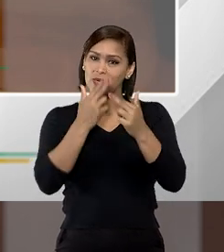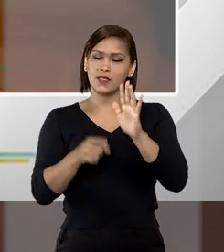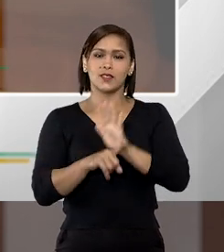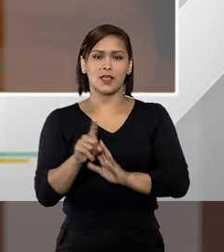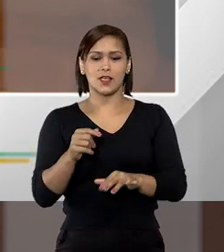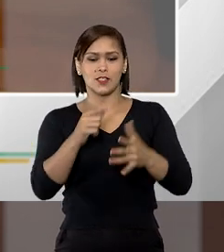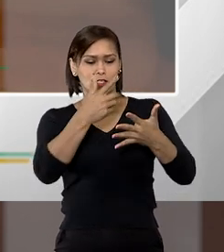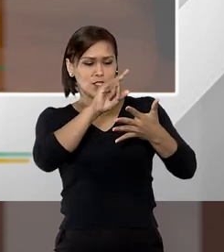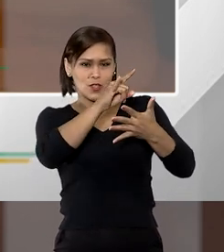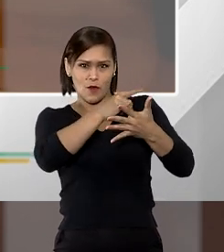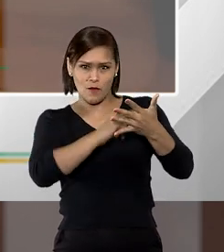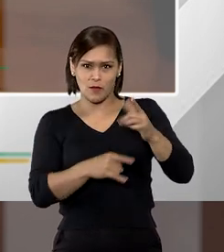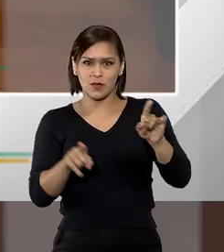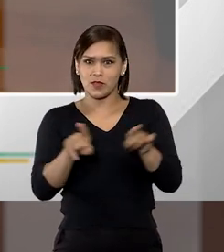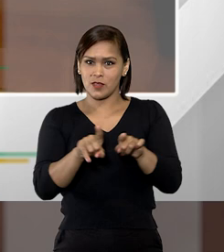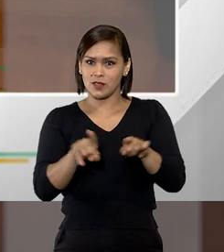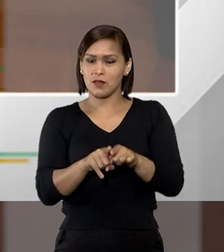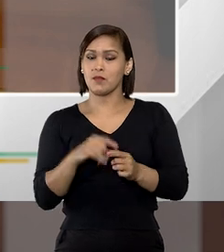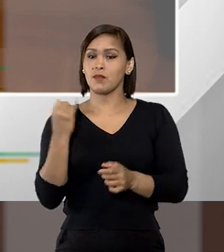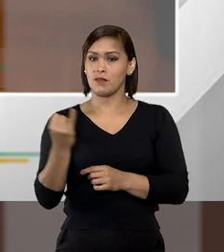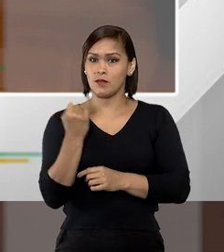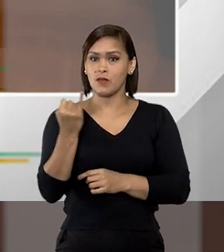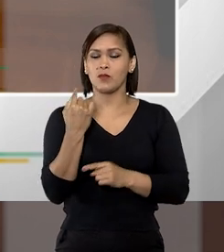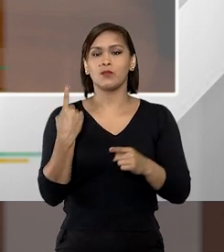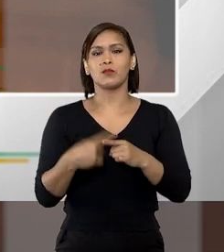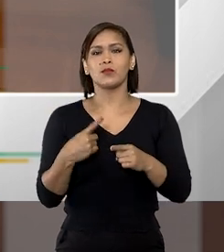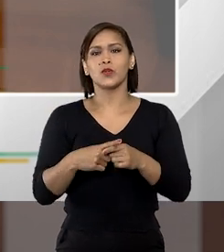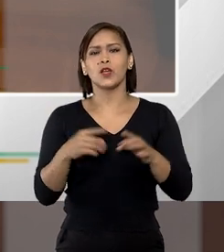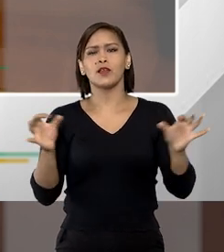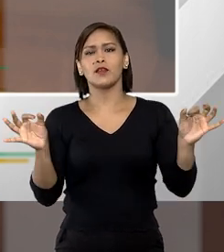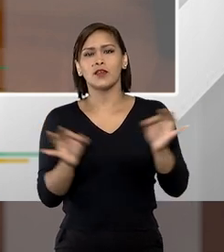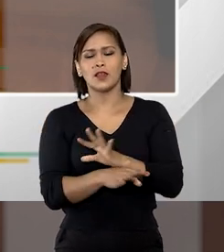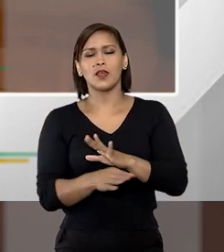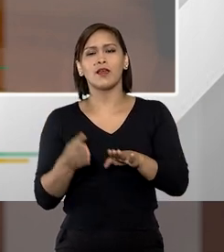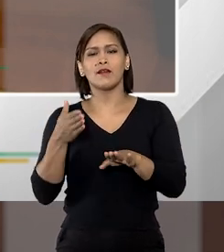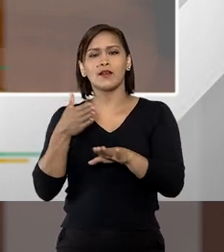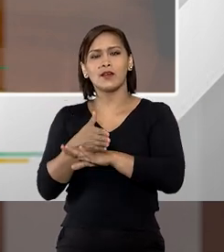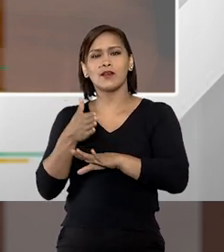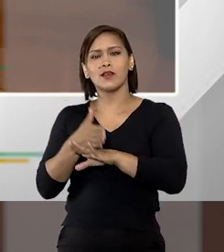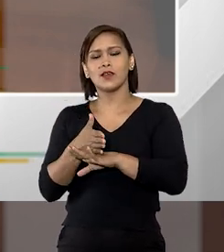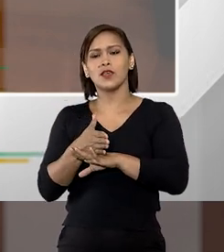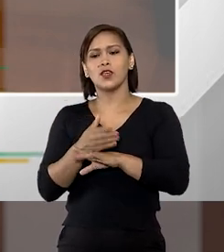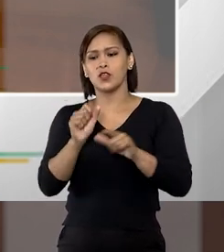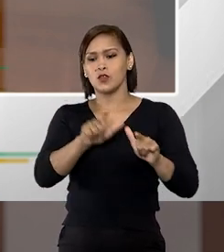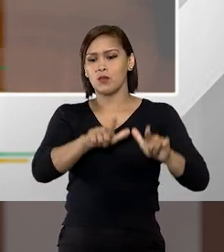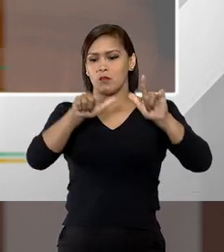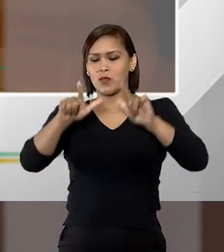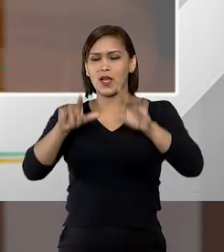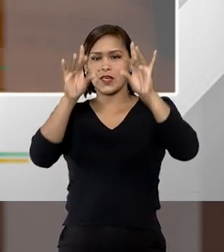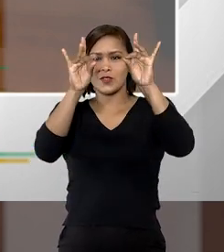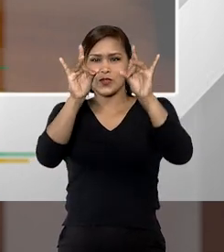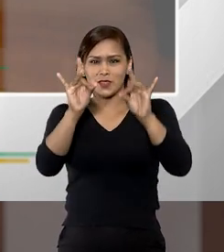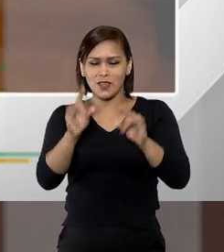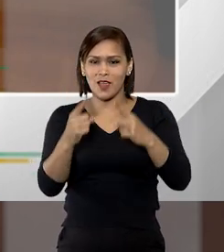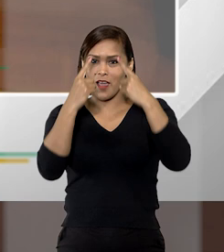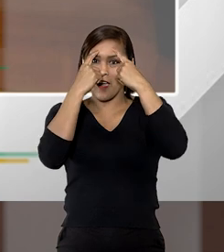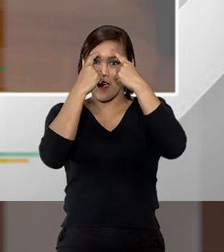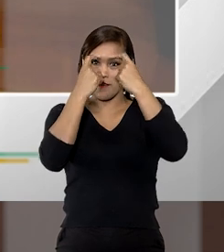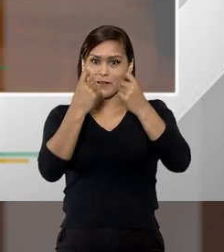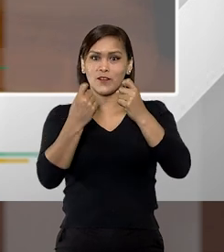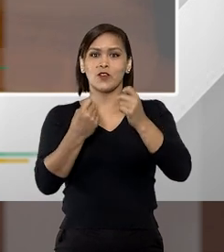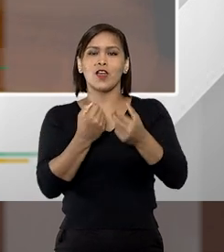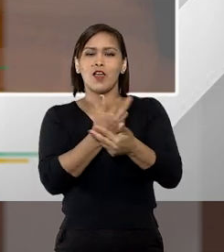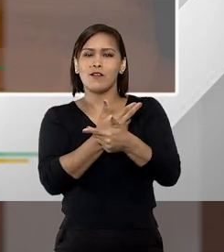formulário também é muito importante porque ele acaba indo para os detalhes dessa violência